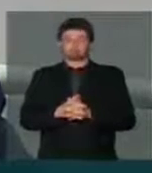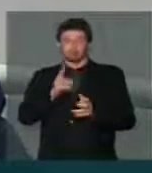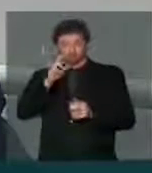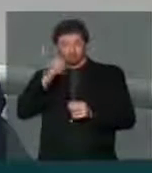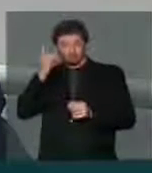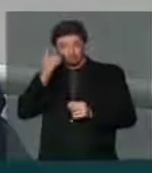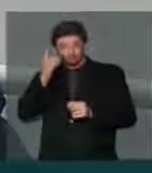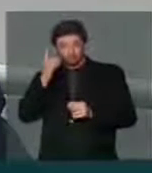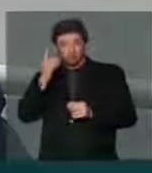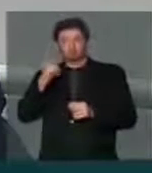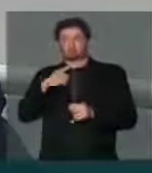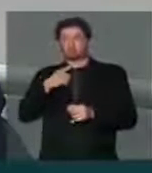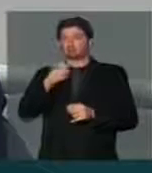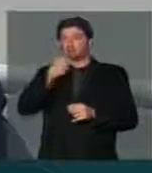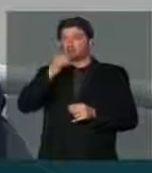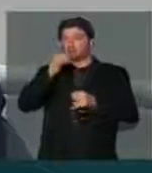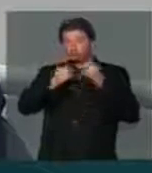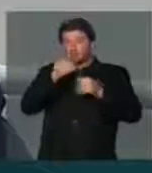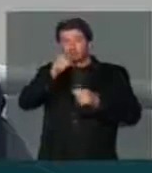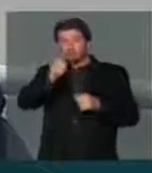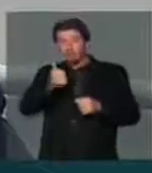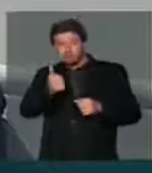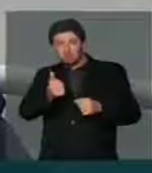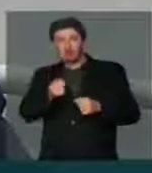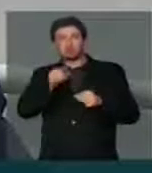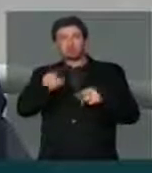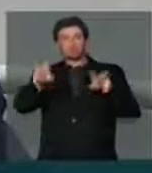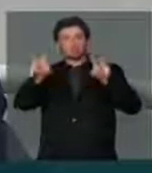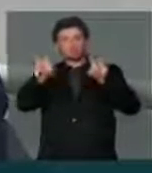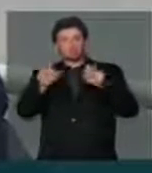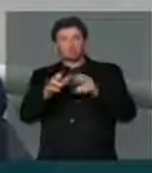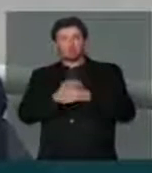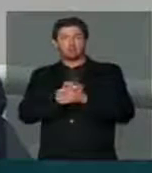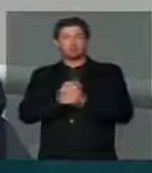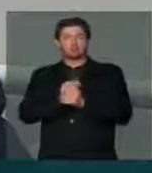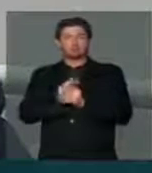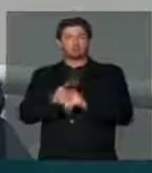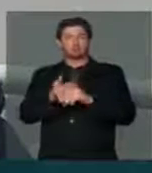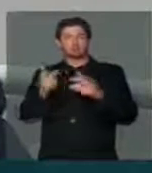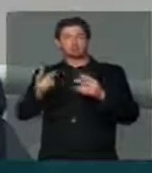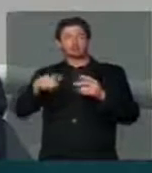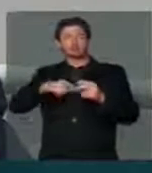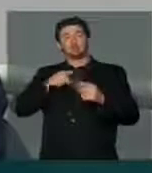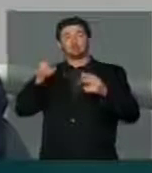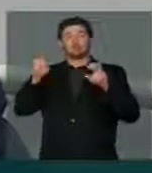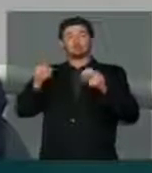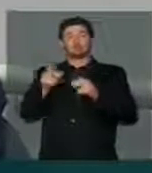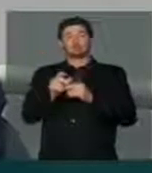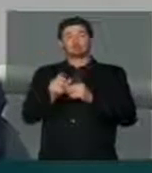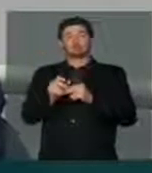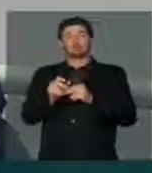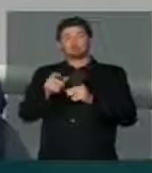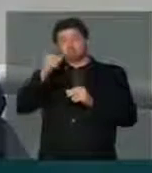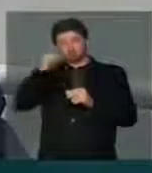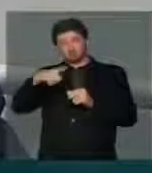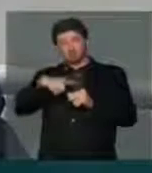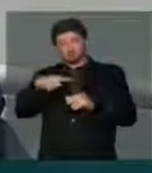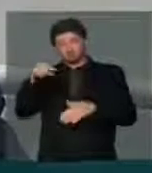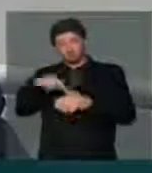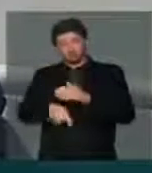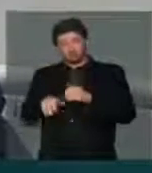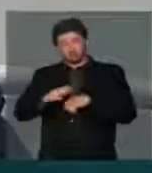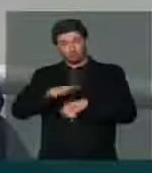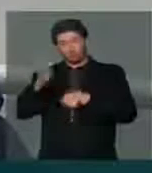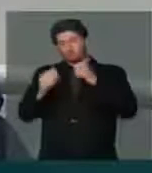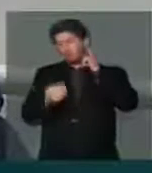está bastante bem informado sobre essa temática e teremos interesse em aprofundar.